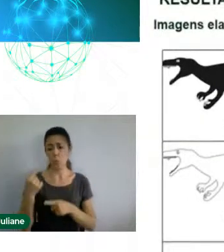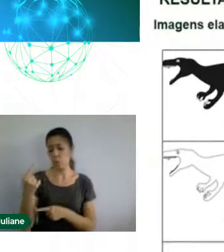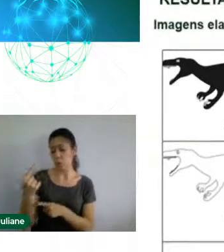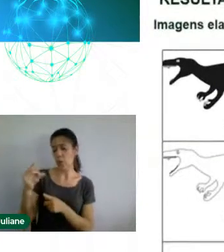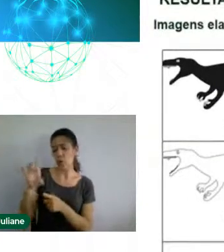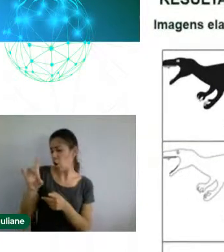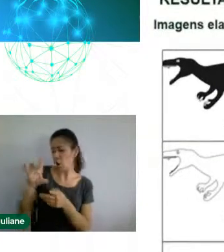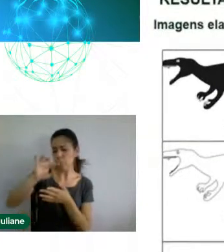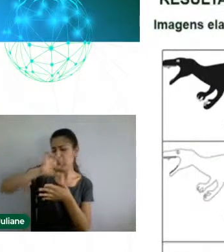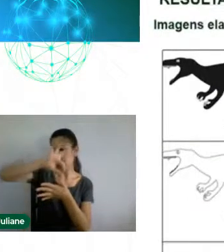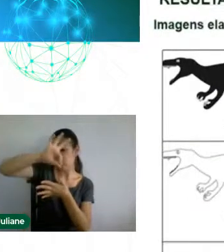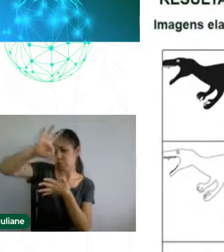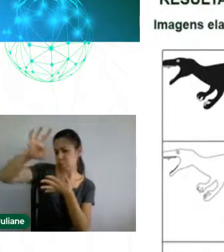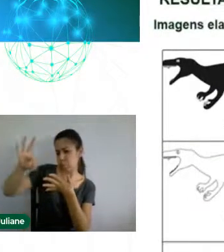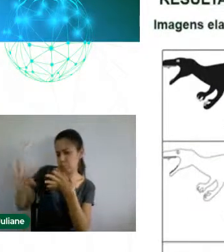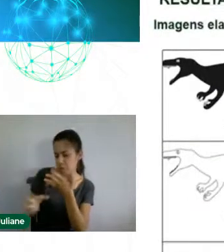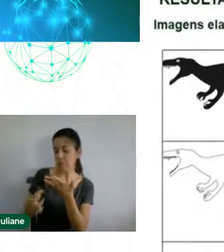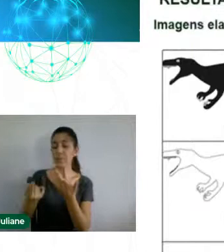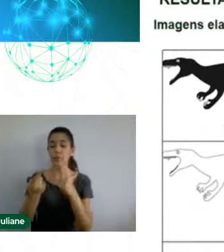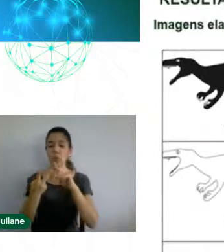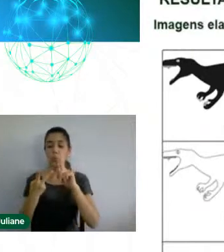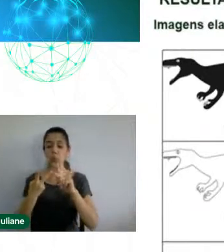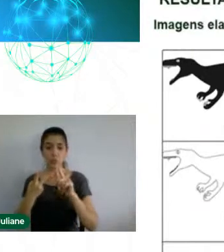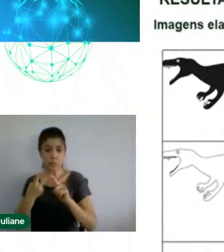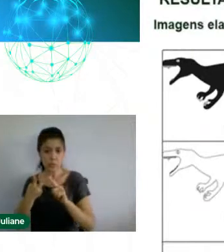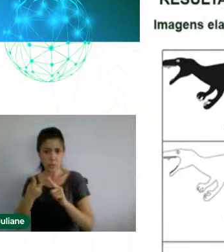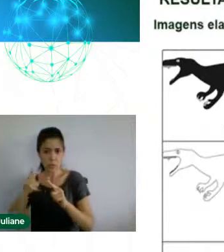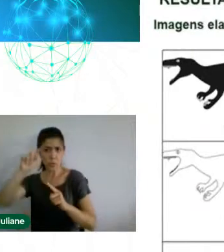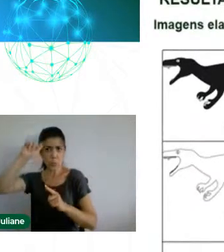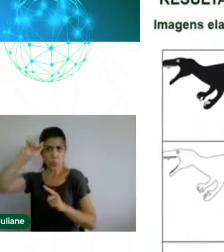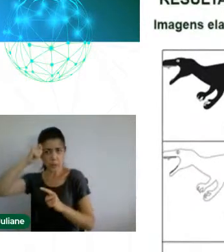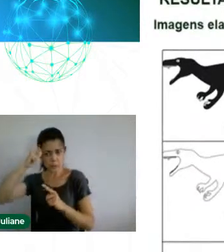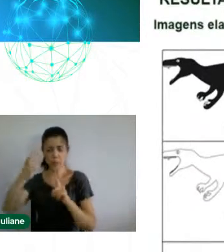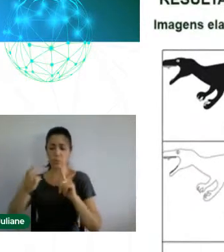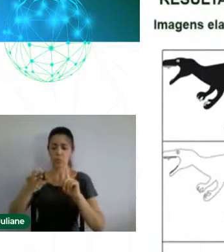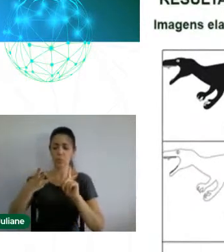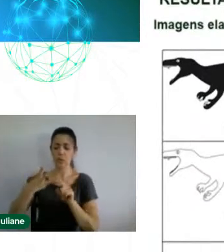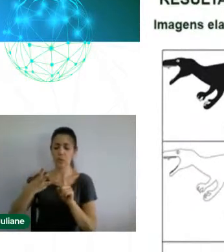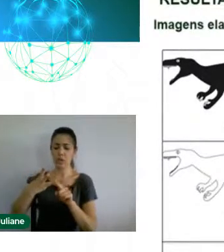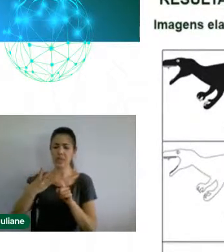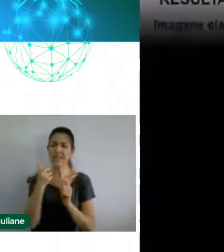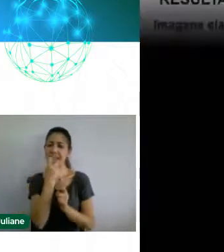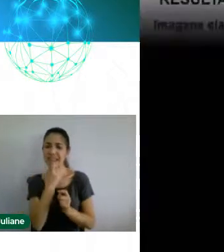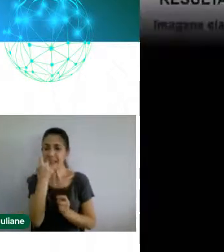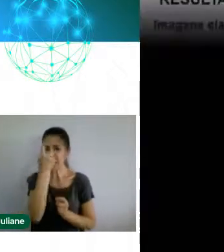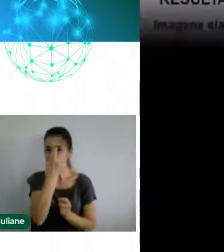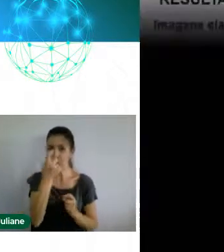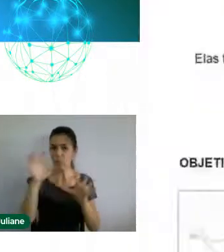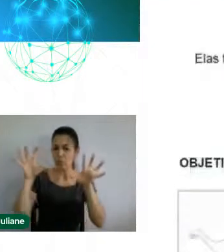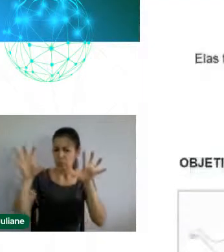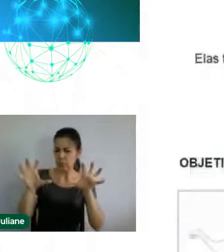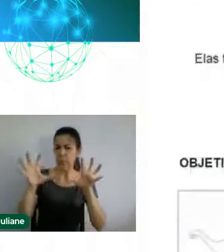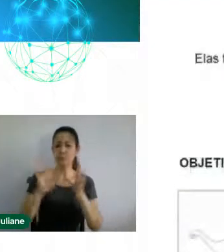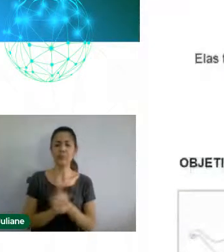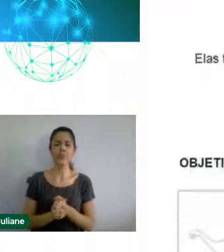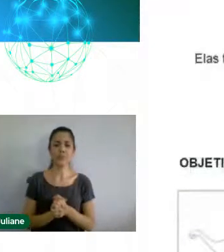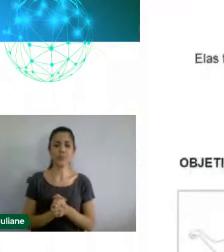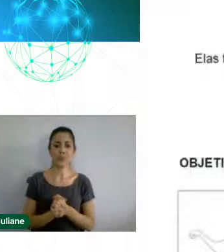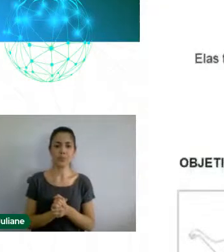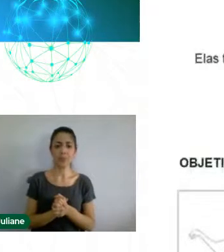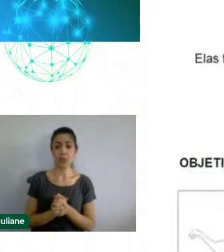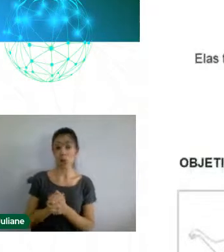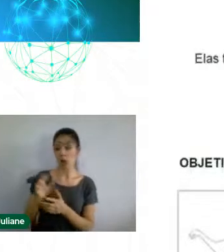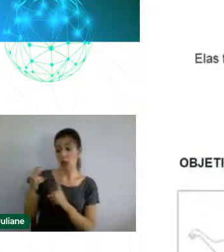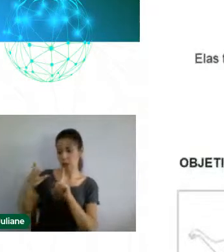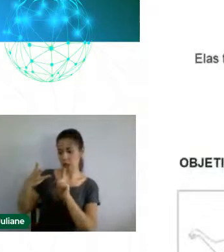garras, com preenchimento tanto em branco como preto. As imagens a qual foram produzidas em as garras, dentes e olhos, sugerimos na utilização de uma